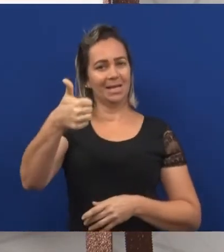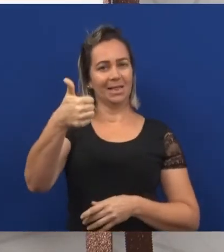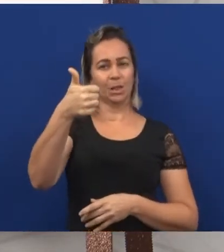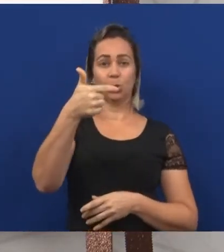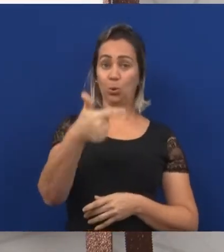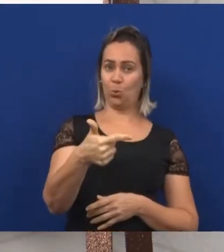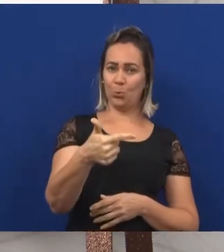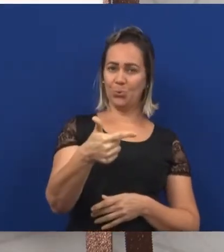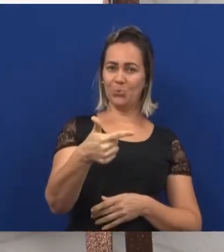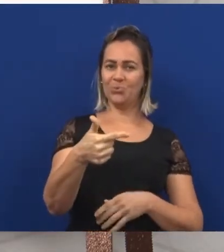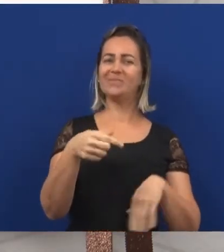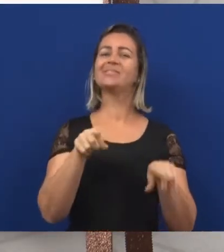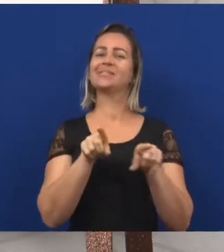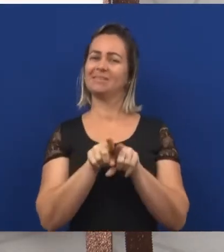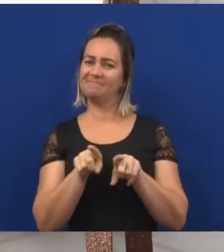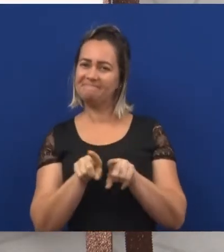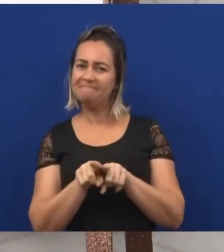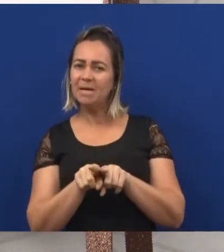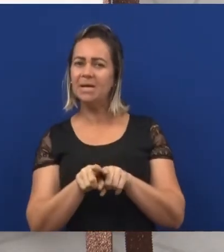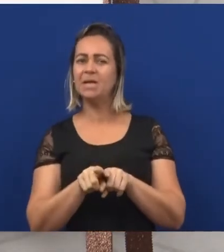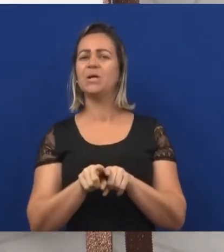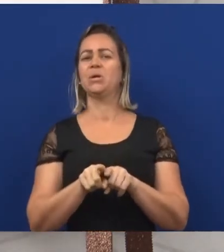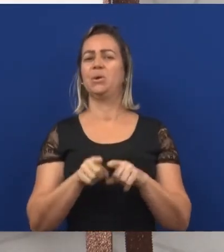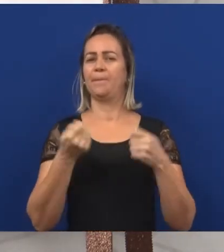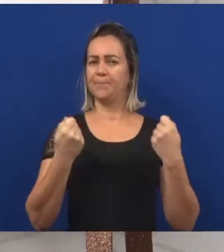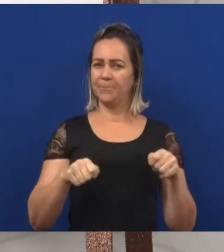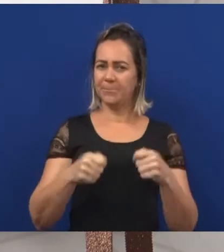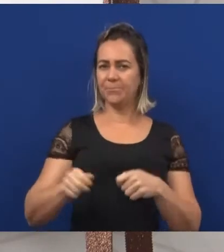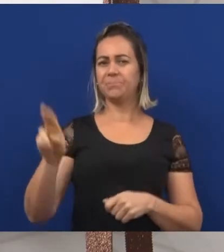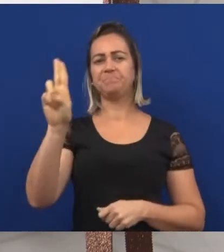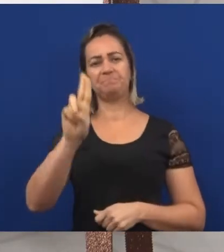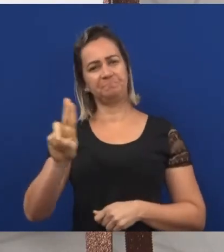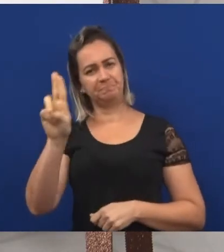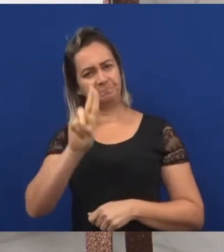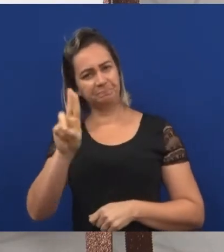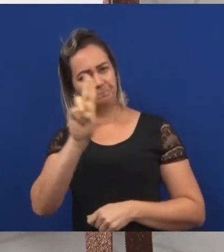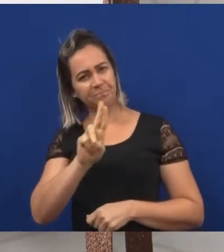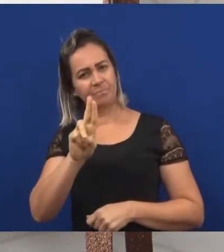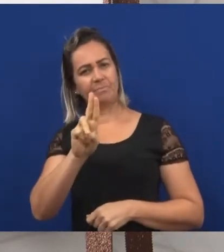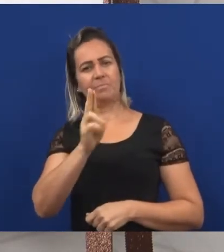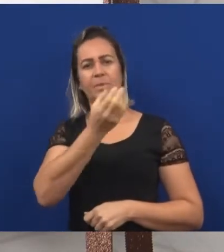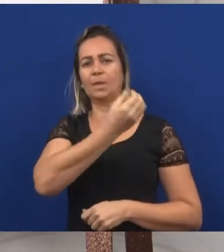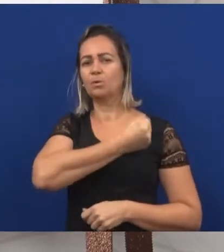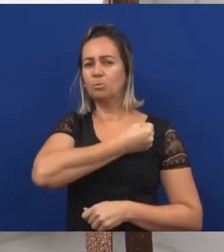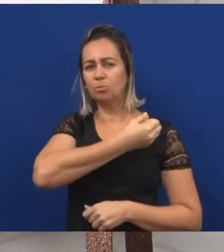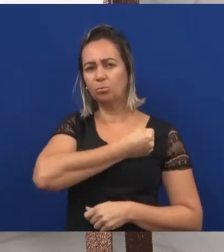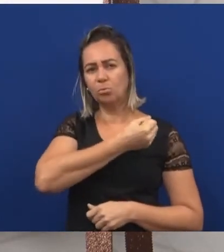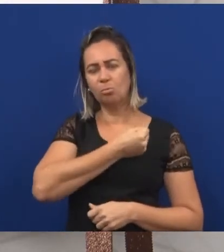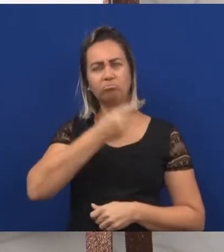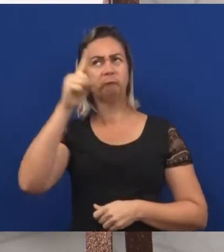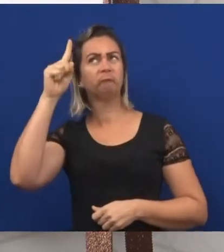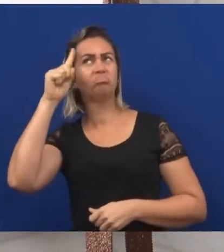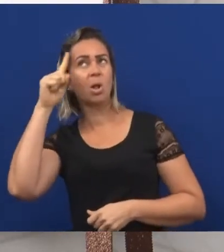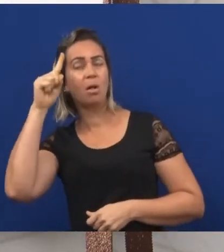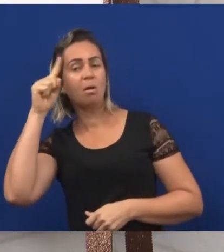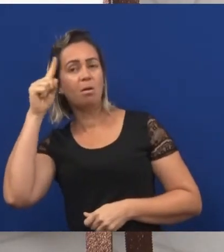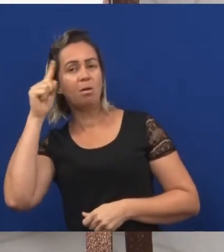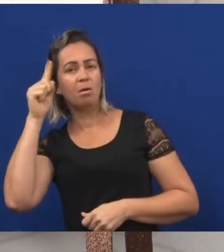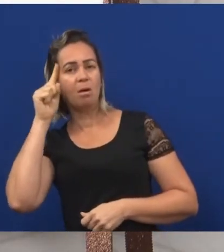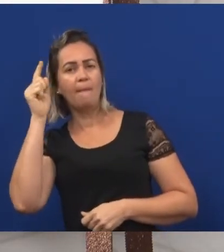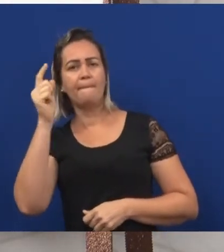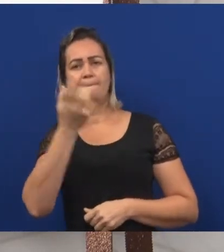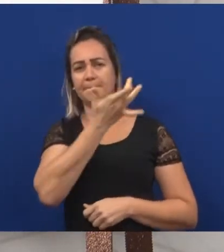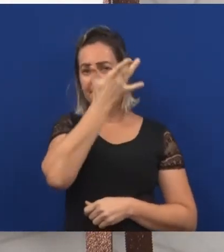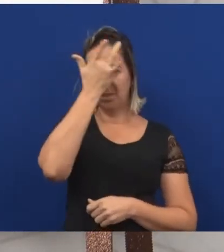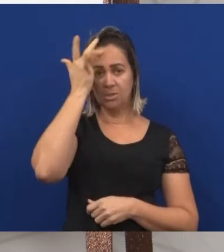pessoas na sua lista de aniversário. Usou os números também no seu dia a dia, nas notas de dinheiro